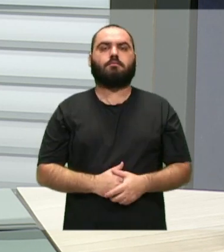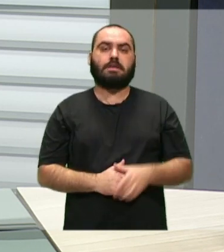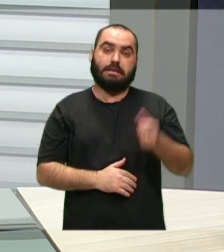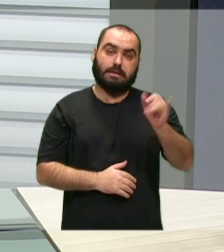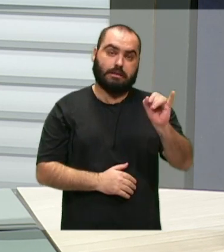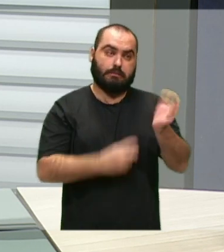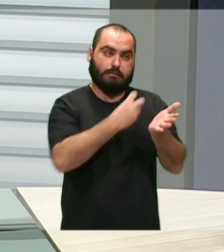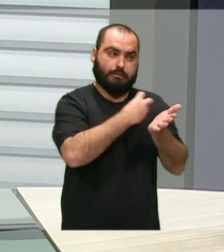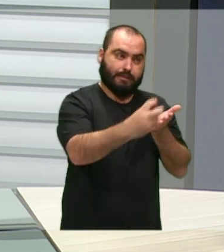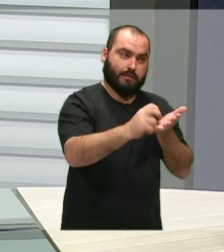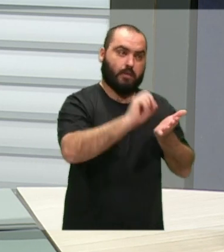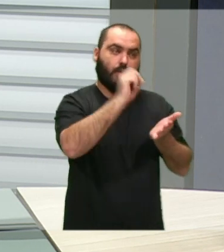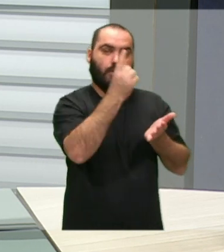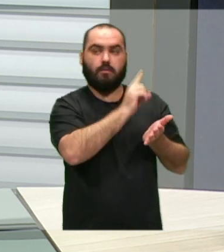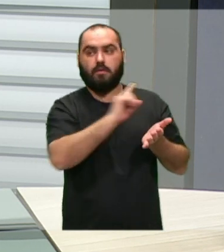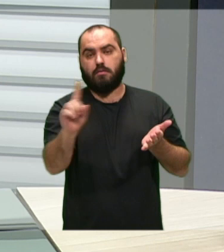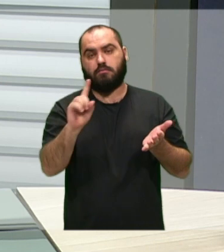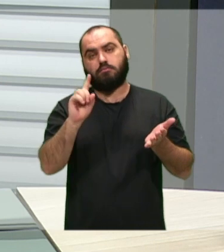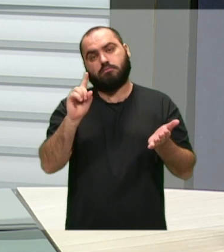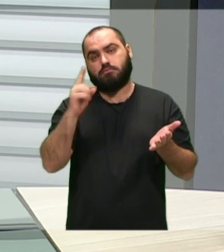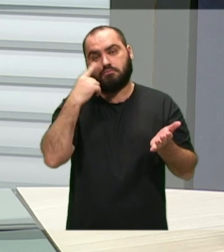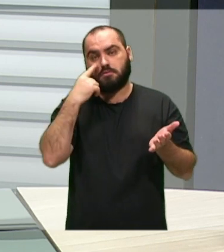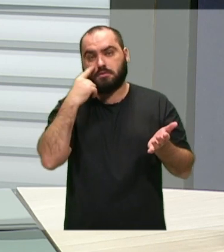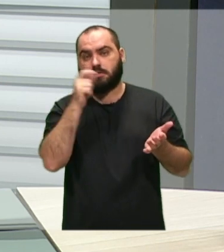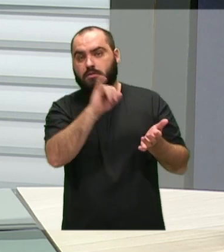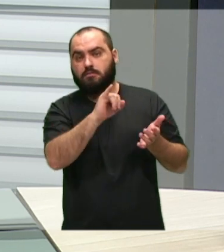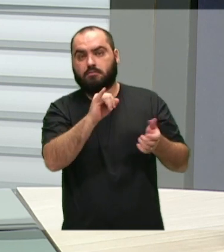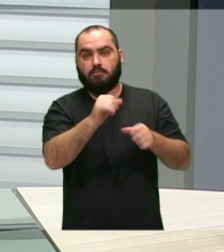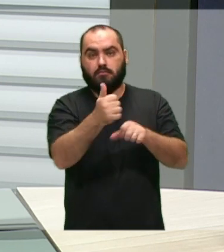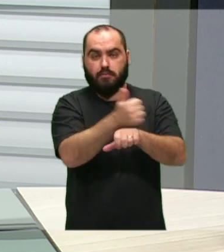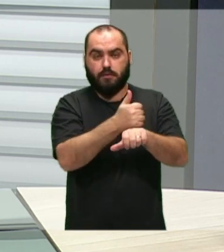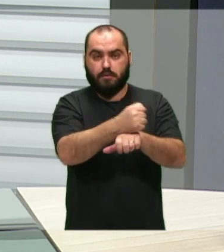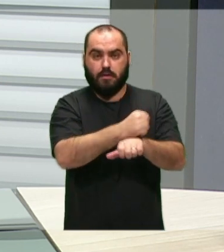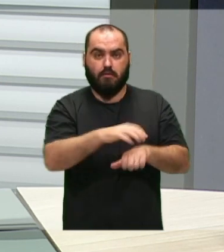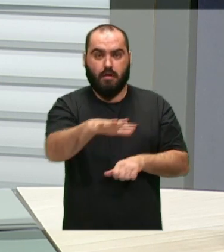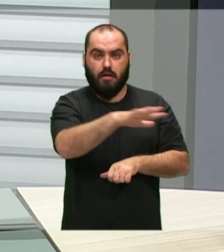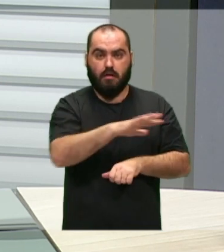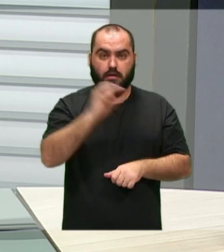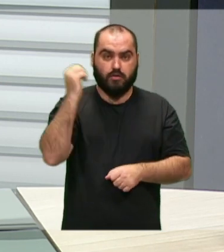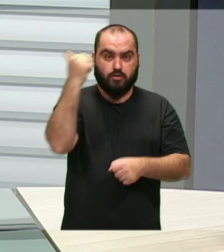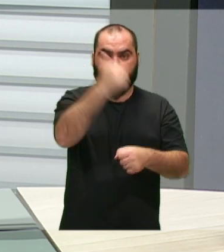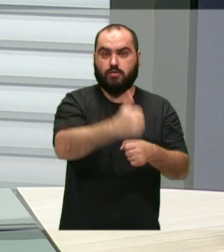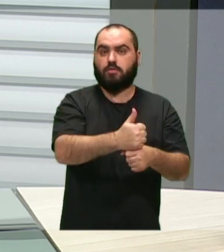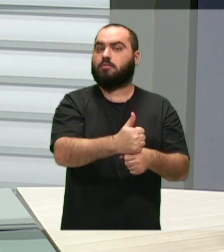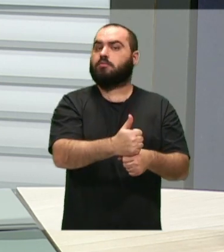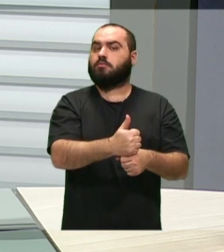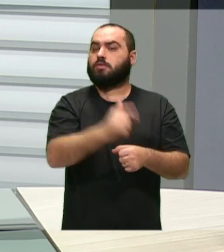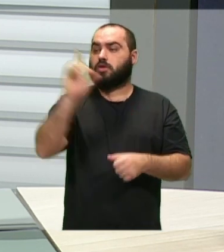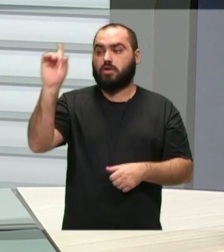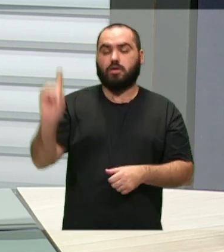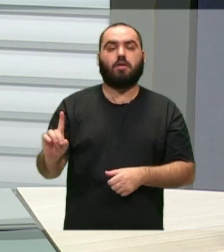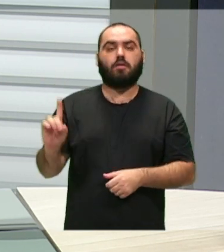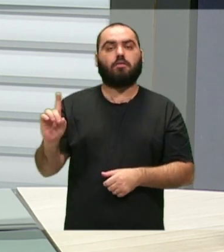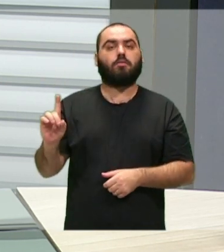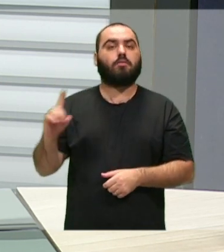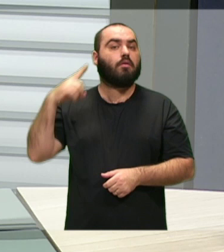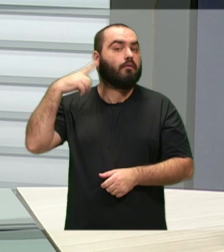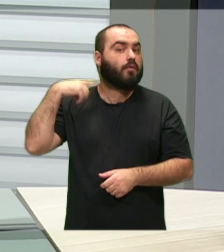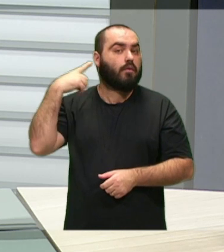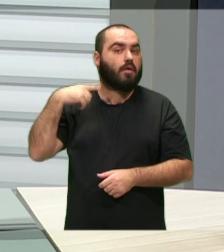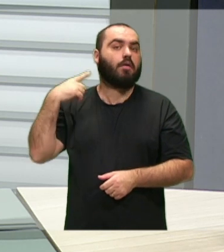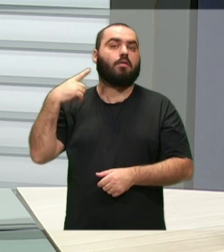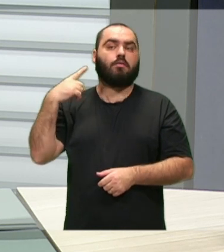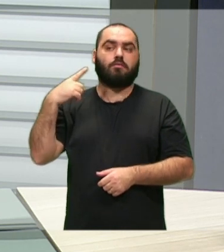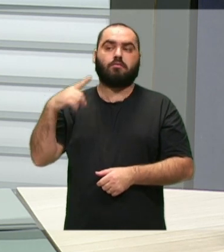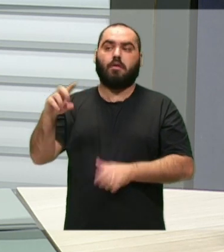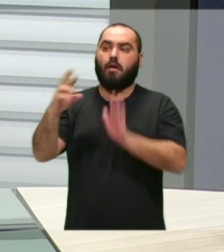ou não vai para o plenário baseada na sustentação que os profissionais da área do direito vão fazer nos seus relatórios, que a Comissão Processante através